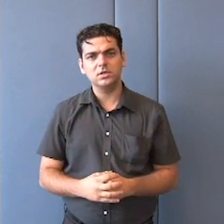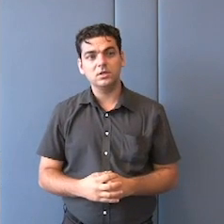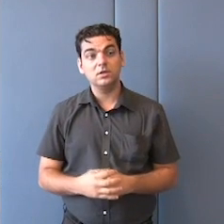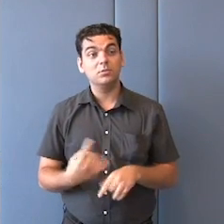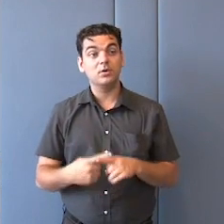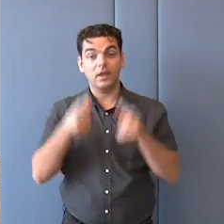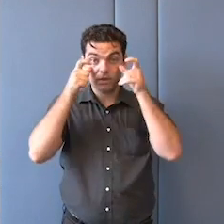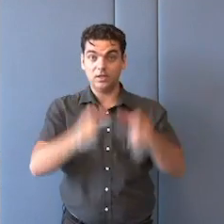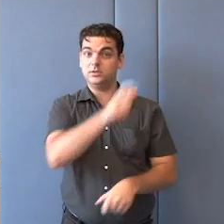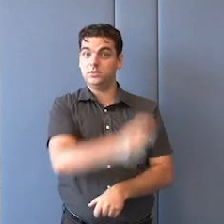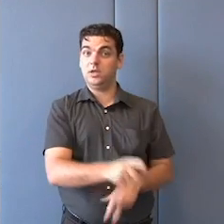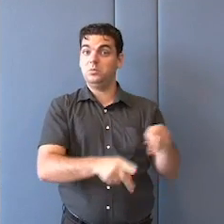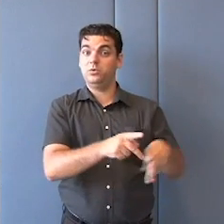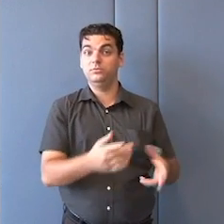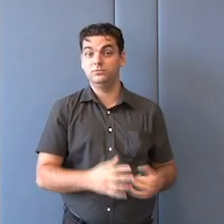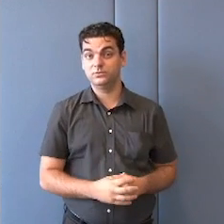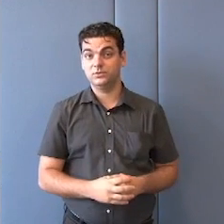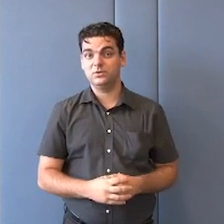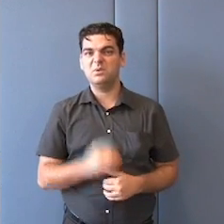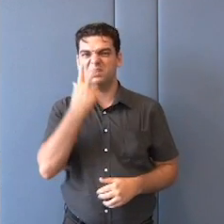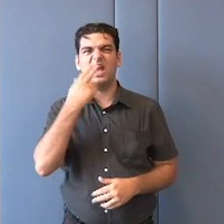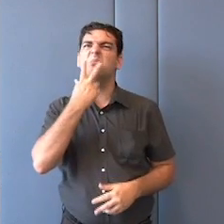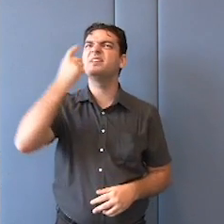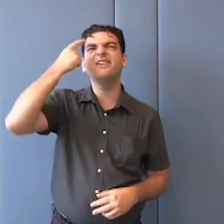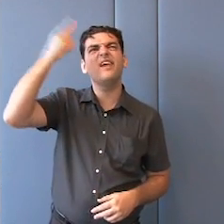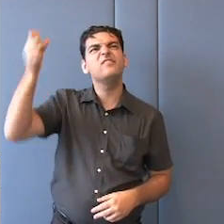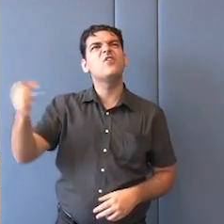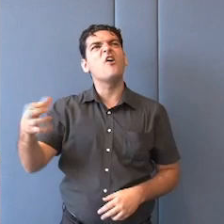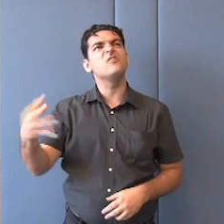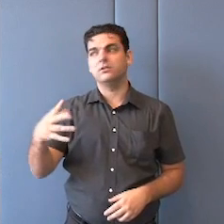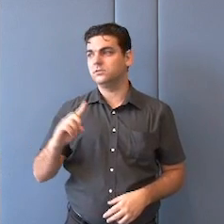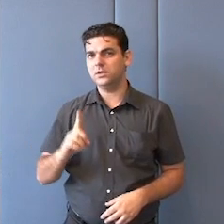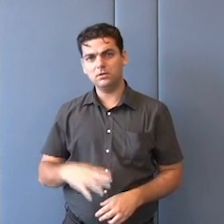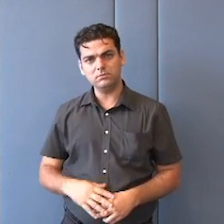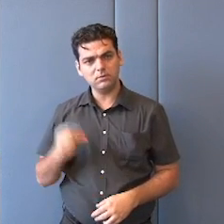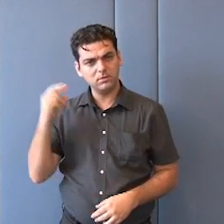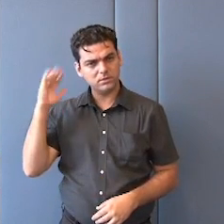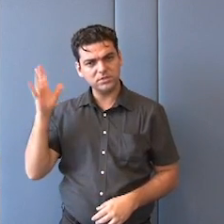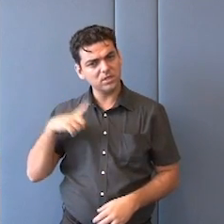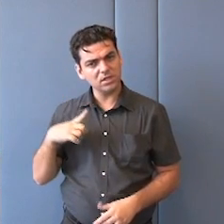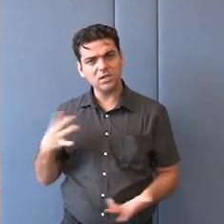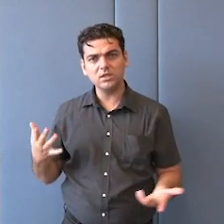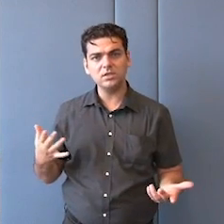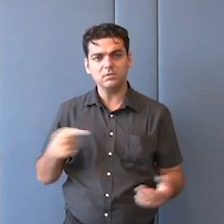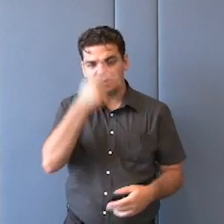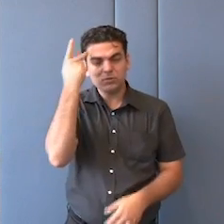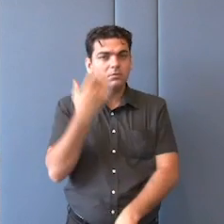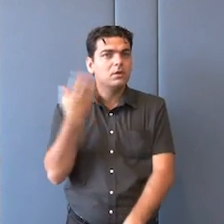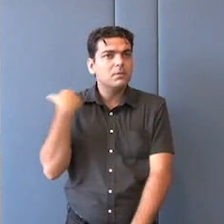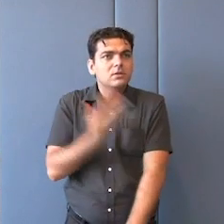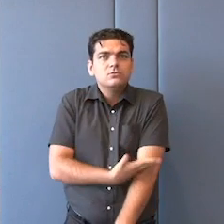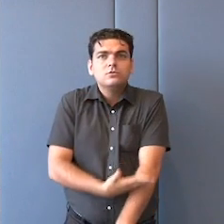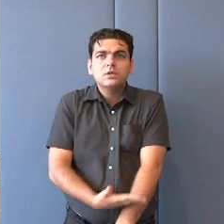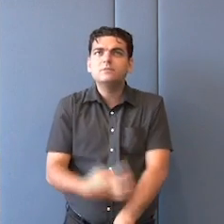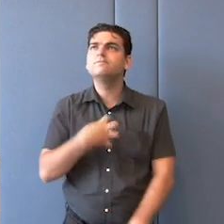é uma ideia que não é uma ideia de hoje, eu acho que é uma sobrevivência de algo que as pessoas sentiram que precisavam